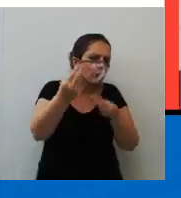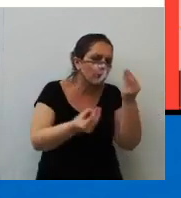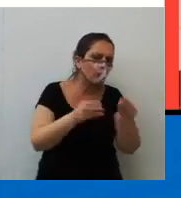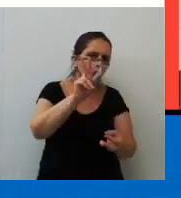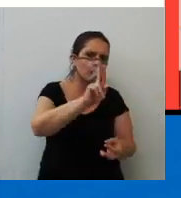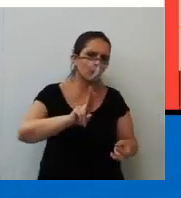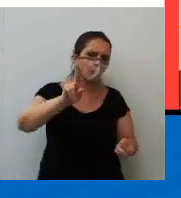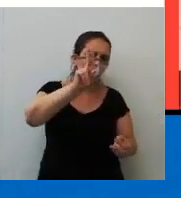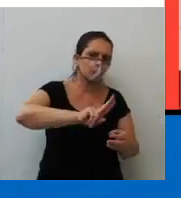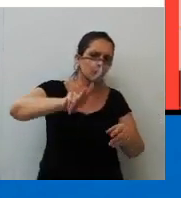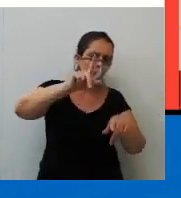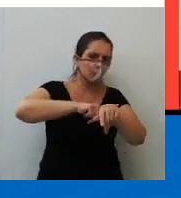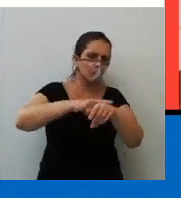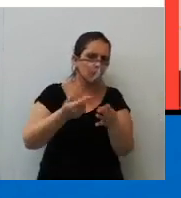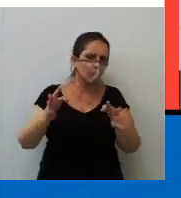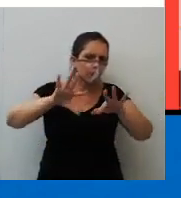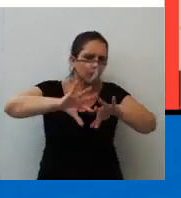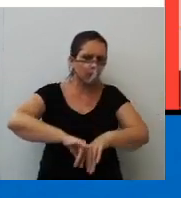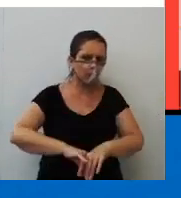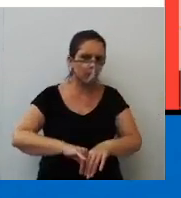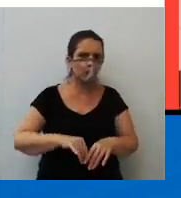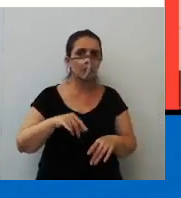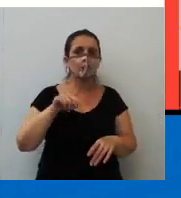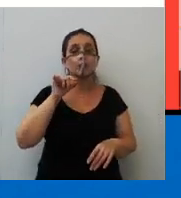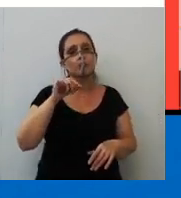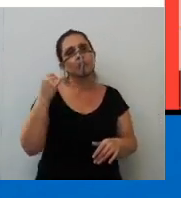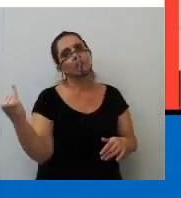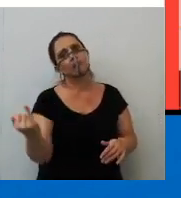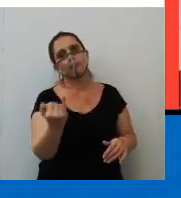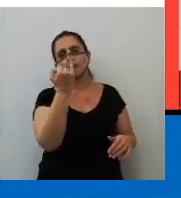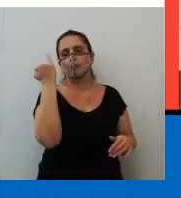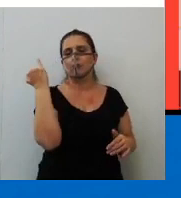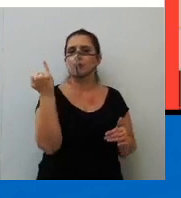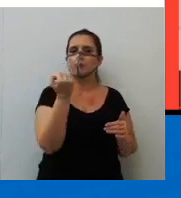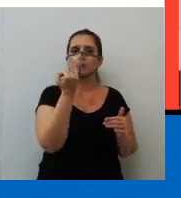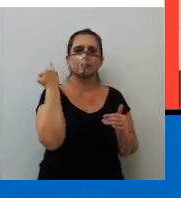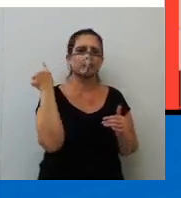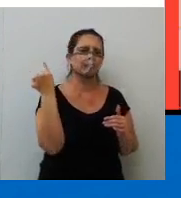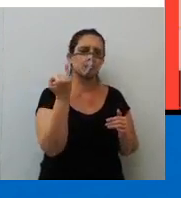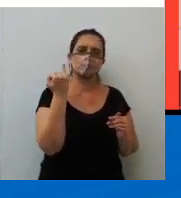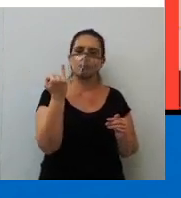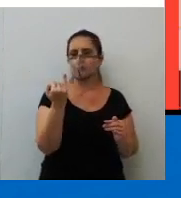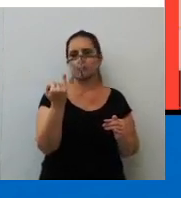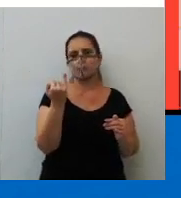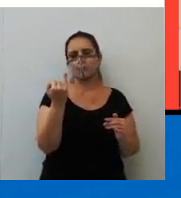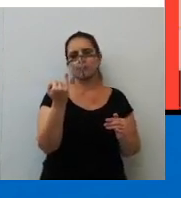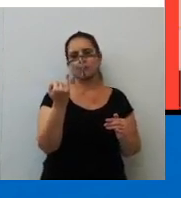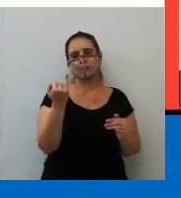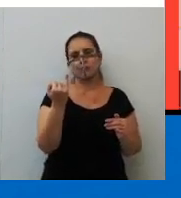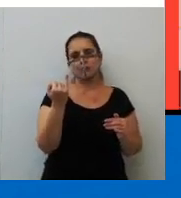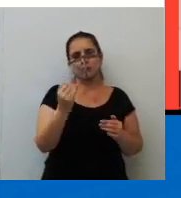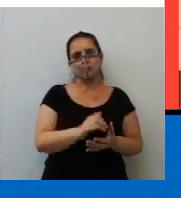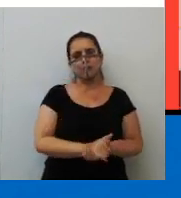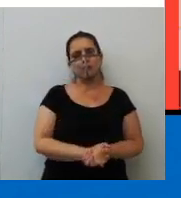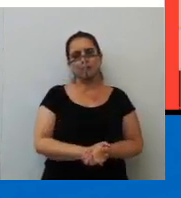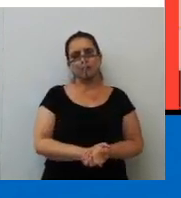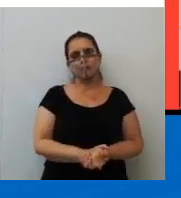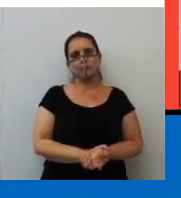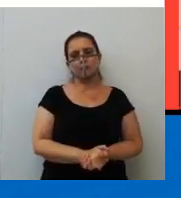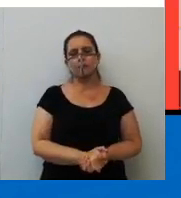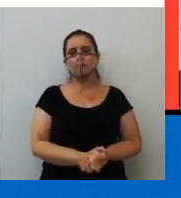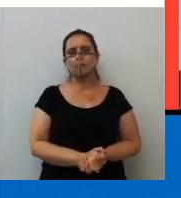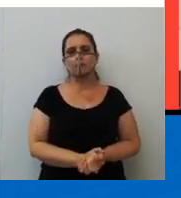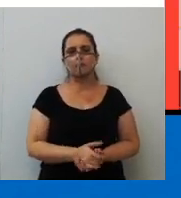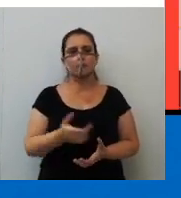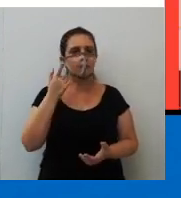isso na hora da conclusão? Gente, isso é fundamental. Fundamental. Beleza? Vamos dar uma